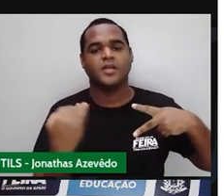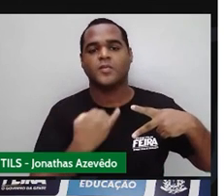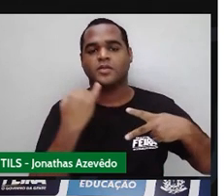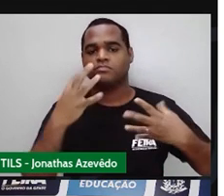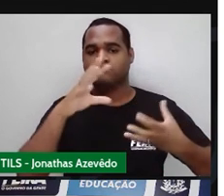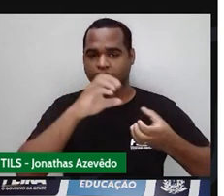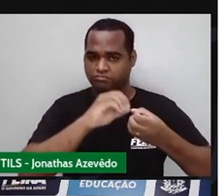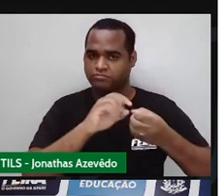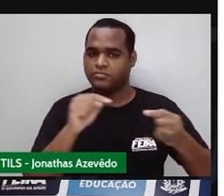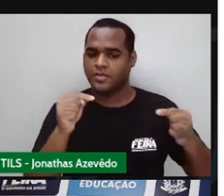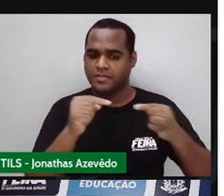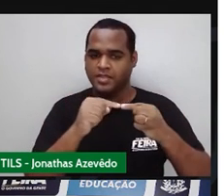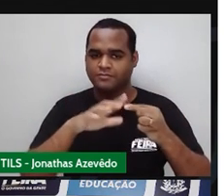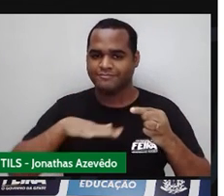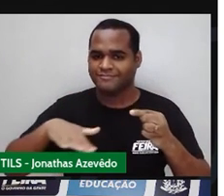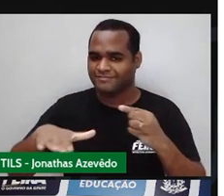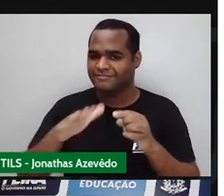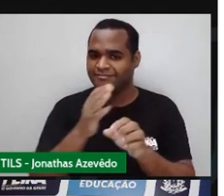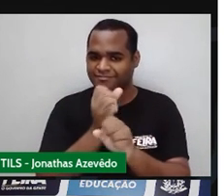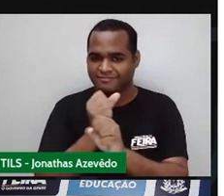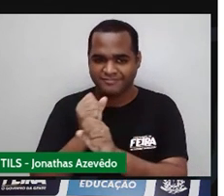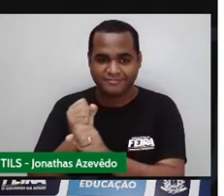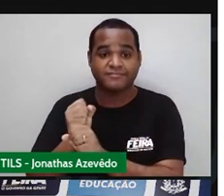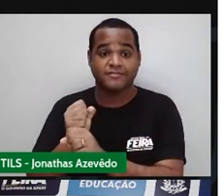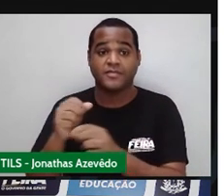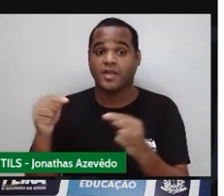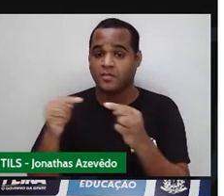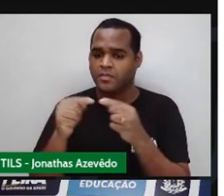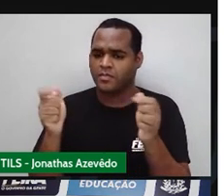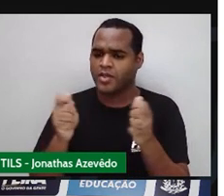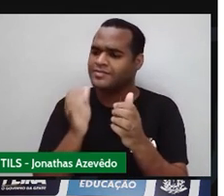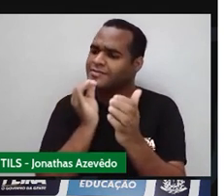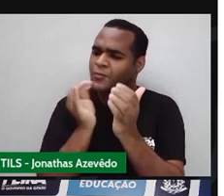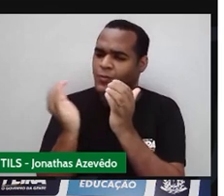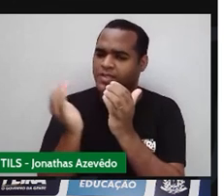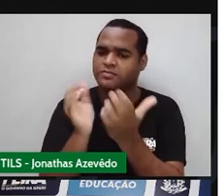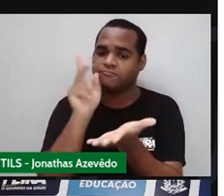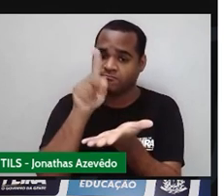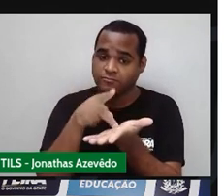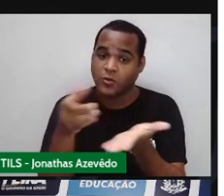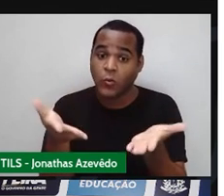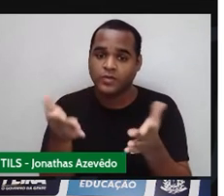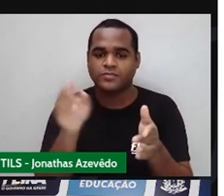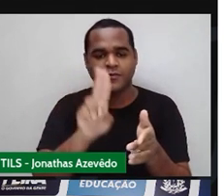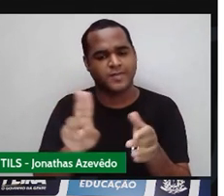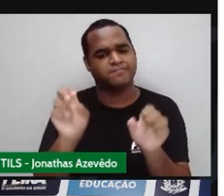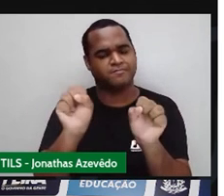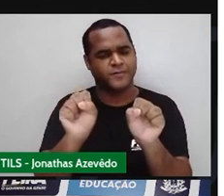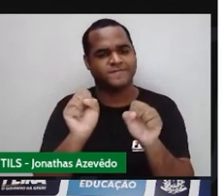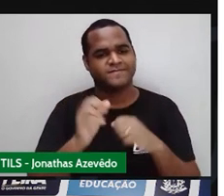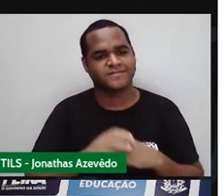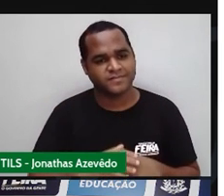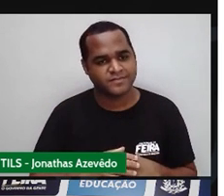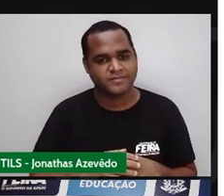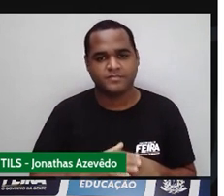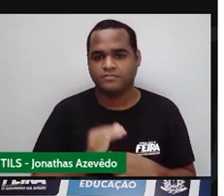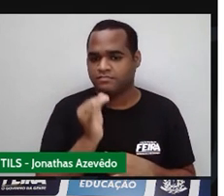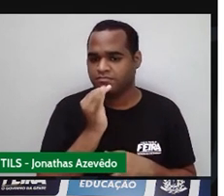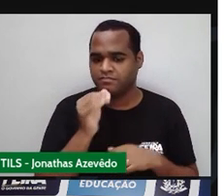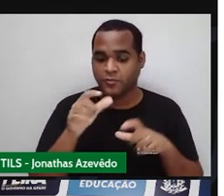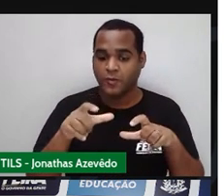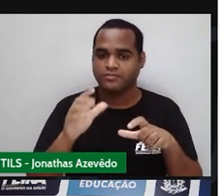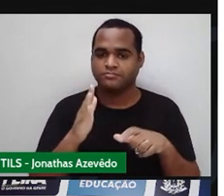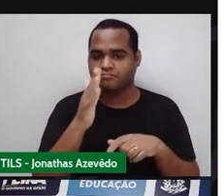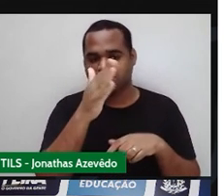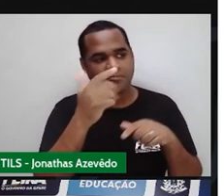que essa coisa diária que a gente está aprendendo dá para usar em situações do mundo real. Por exemplo, se em algum lugar você